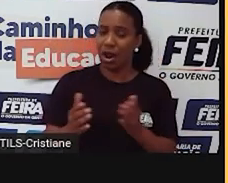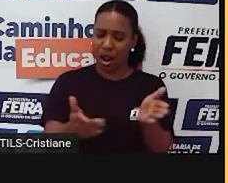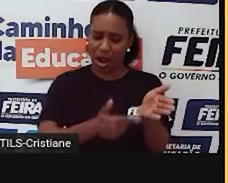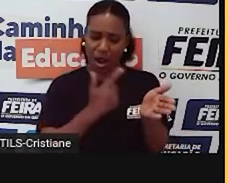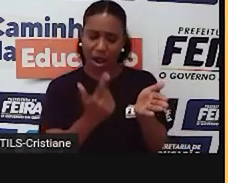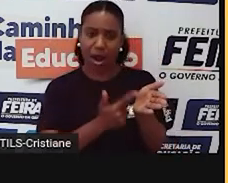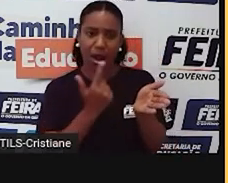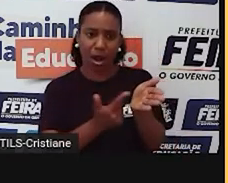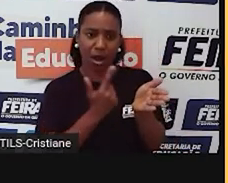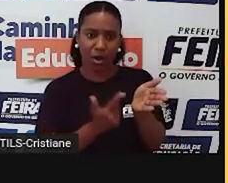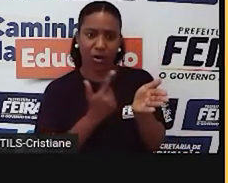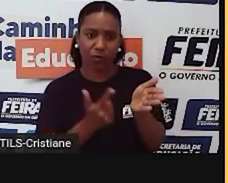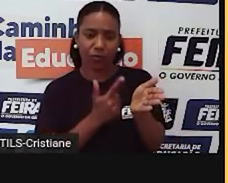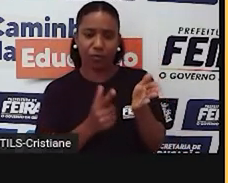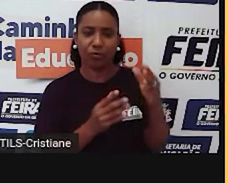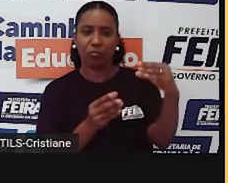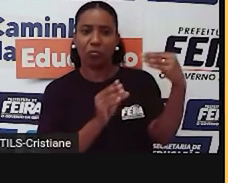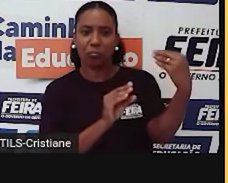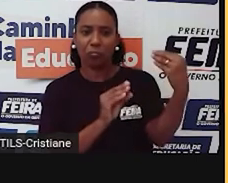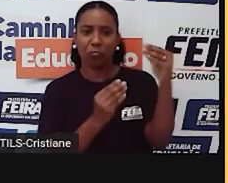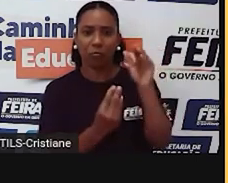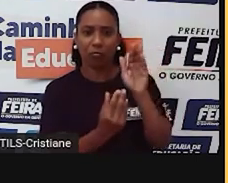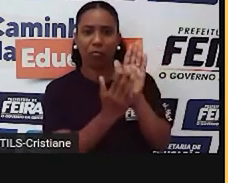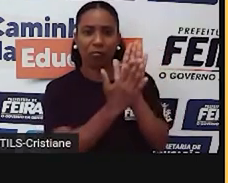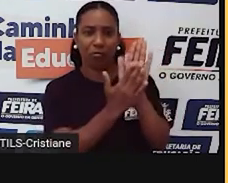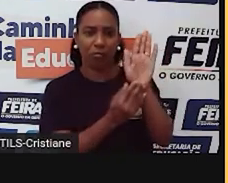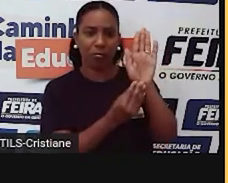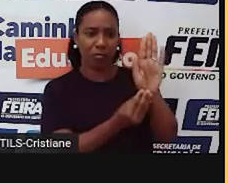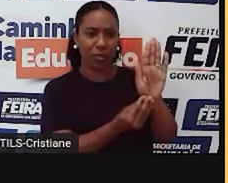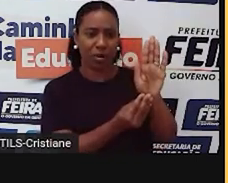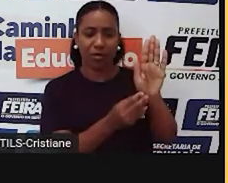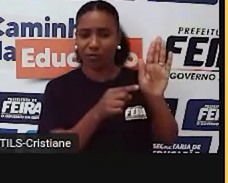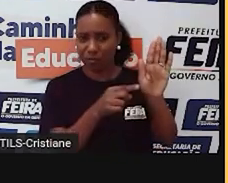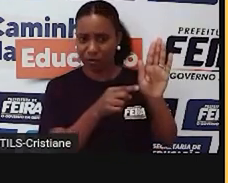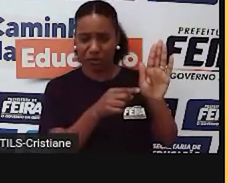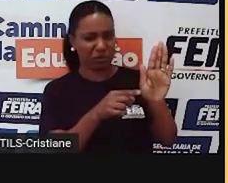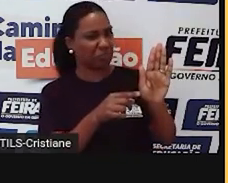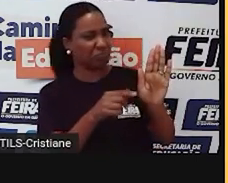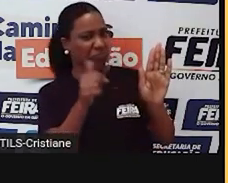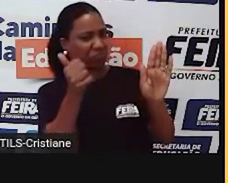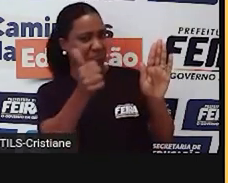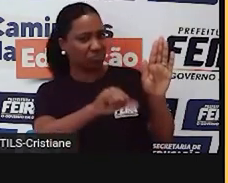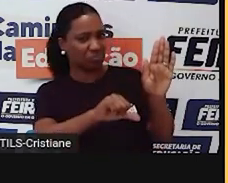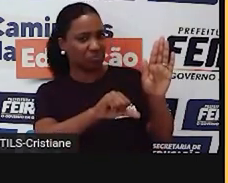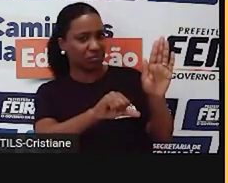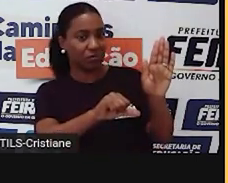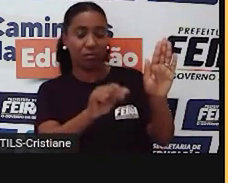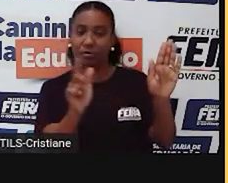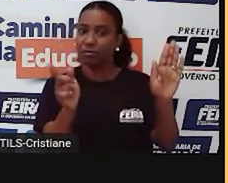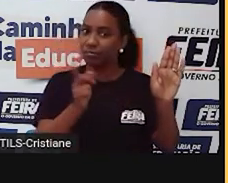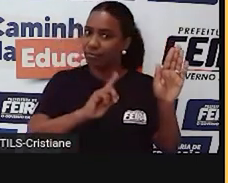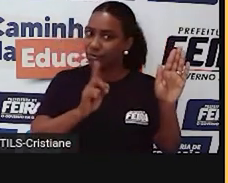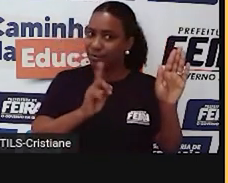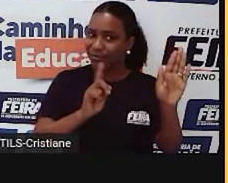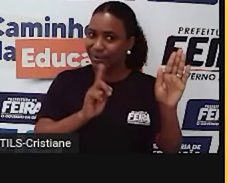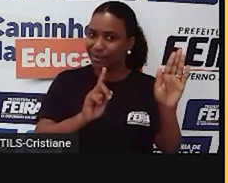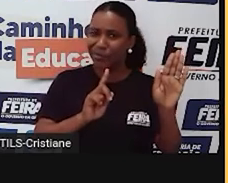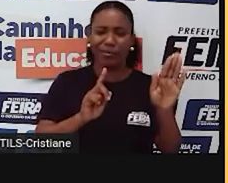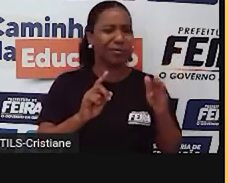capa. Mas qual é o ensinamento que esse provérbio transmite quando ele diz, não julgue um livro pela capa?